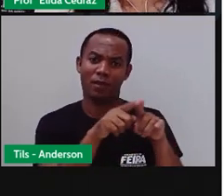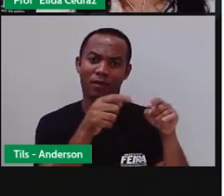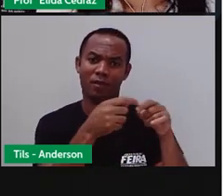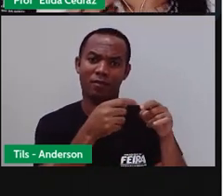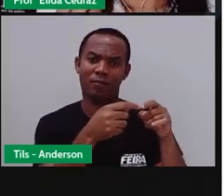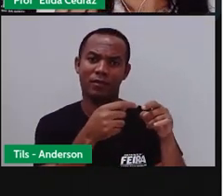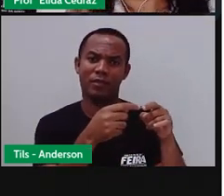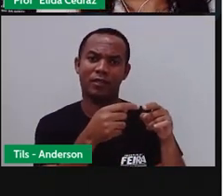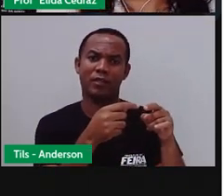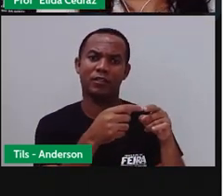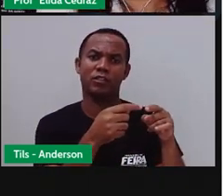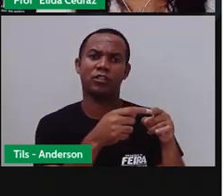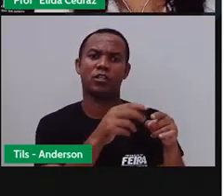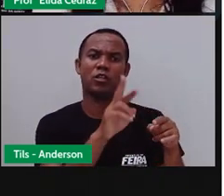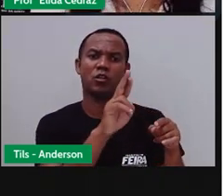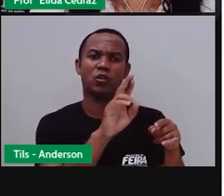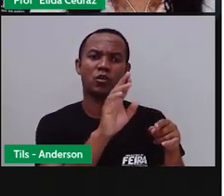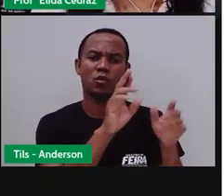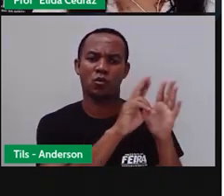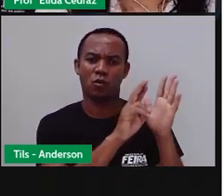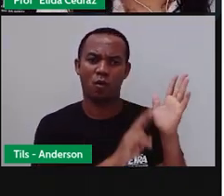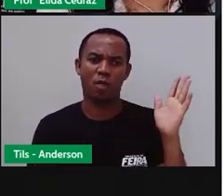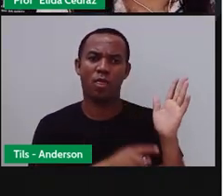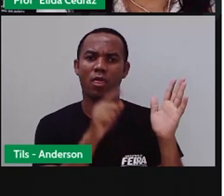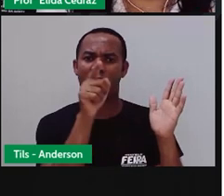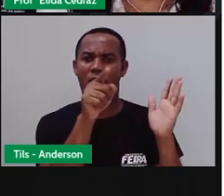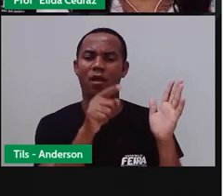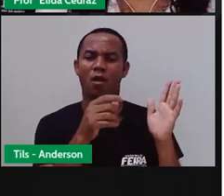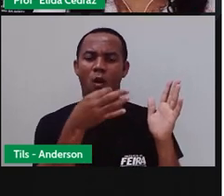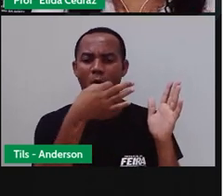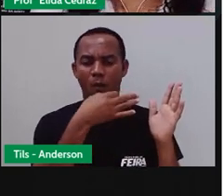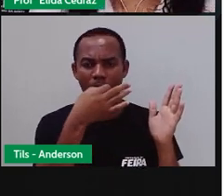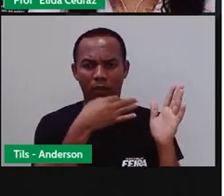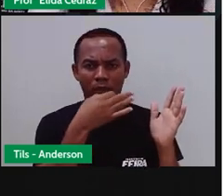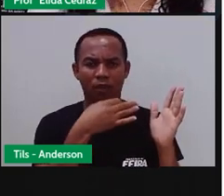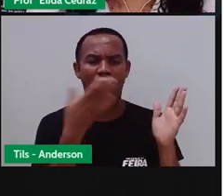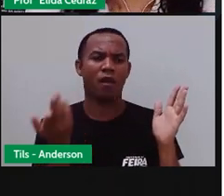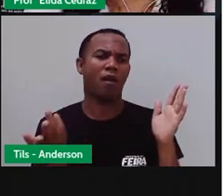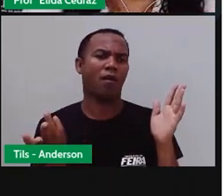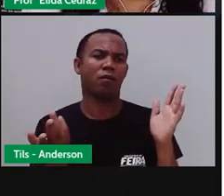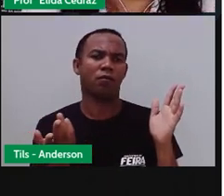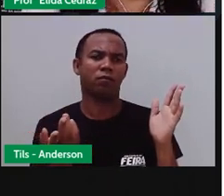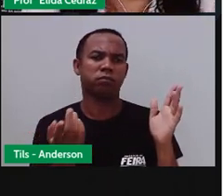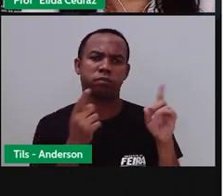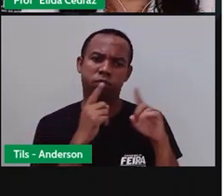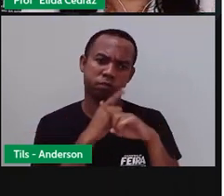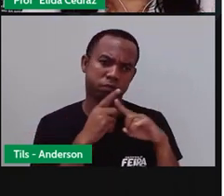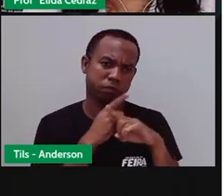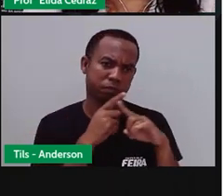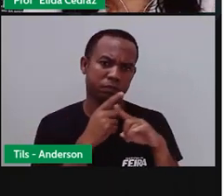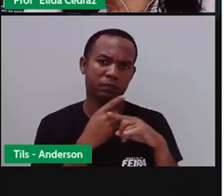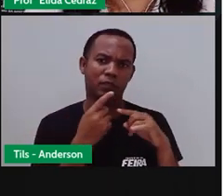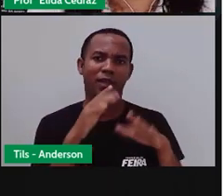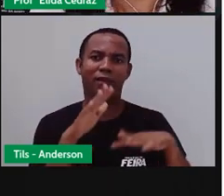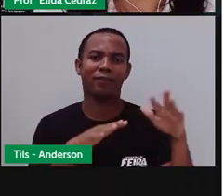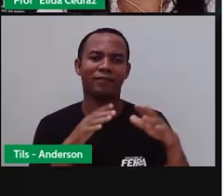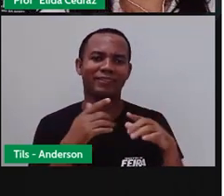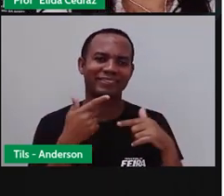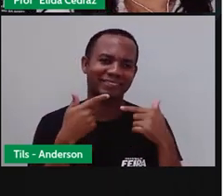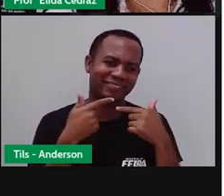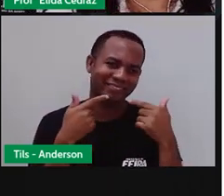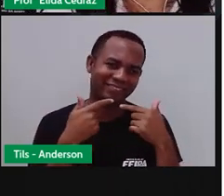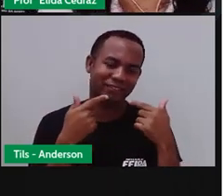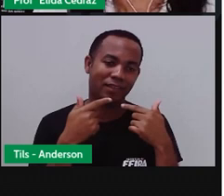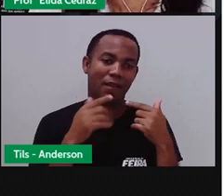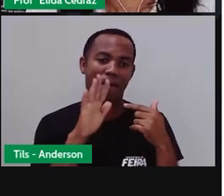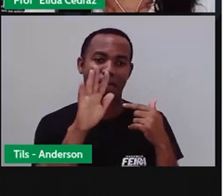Eles dão a opinião deles, uma crítica de uma forma bem humorada. Mas